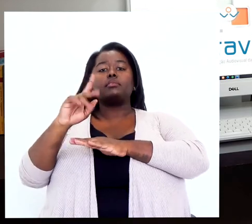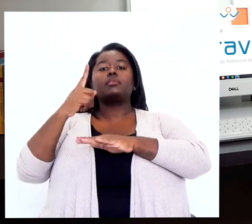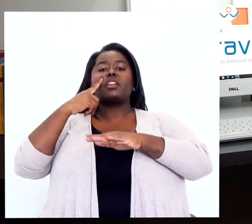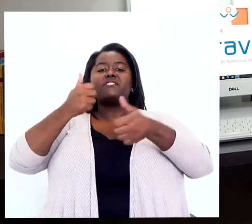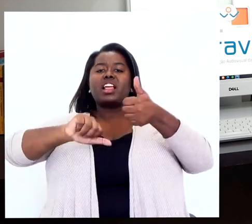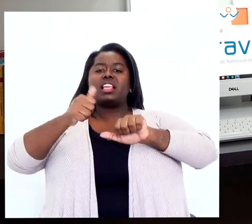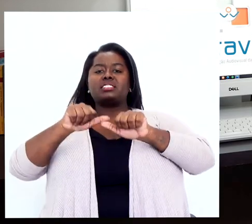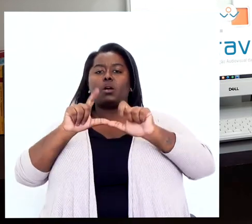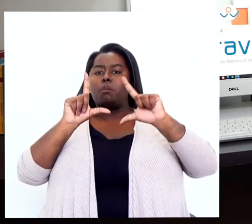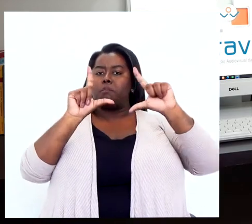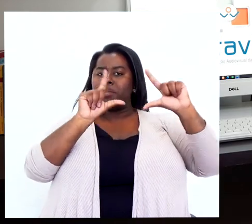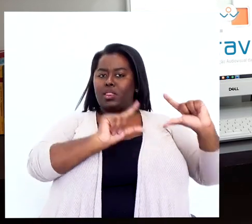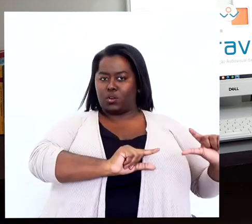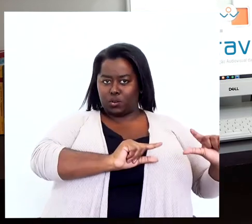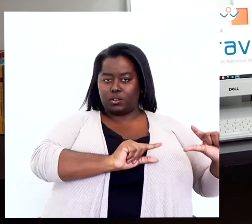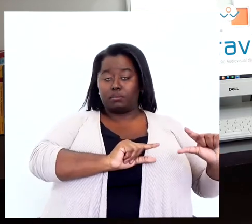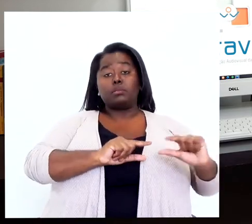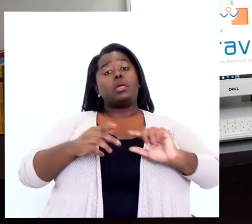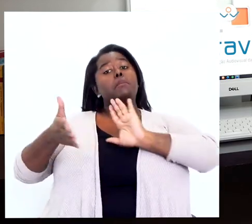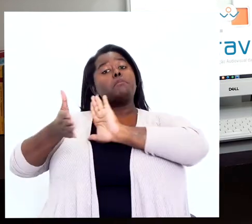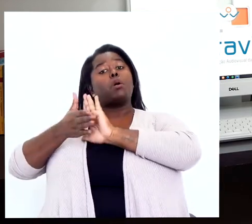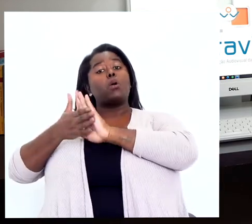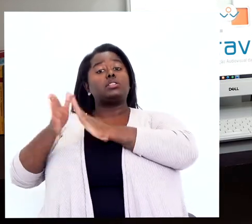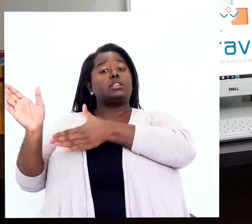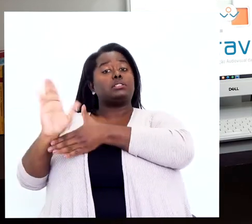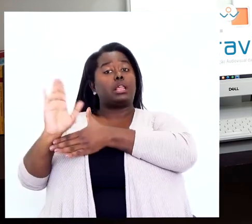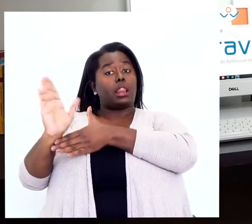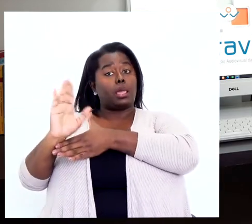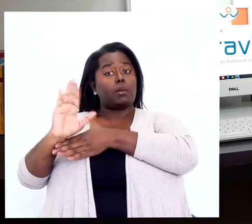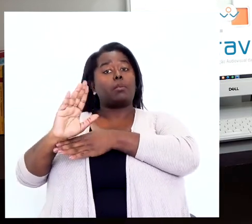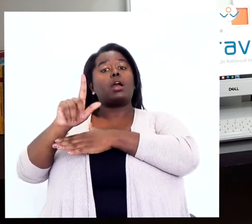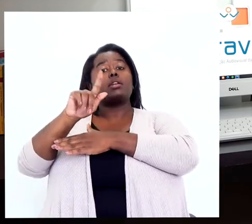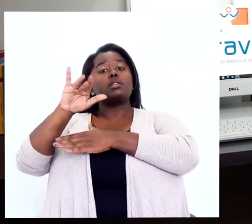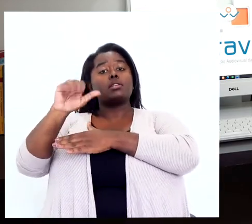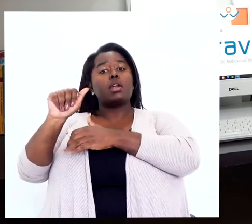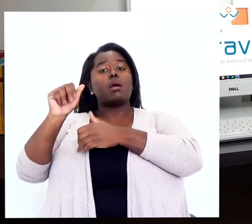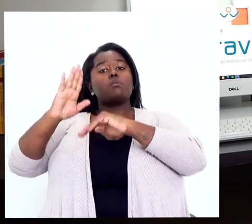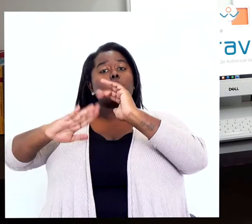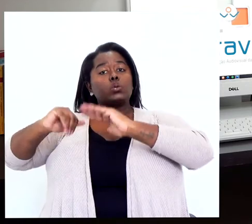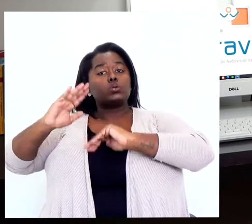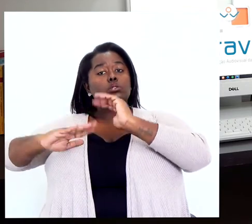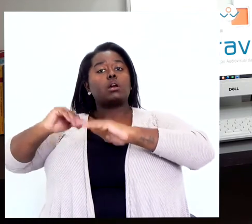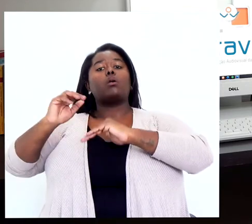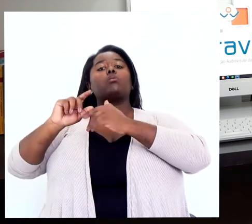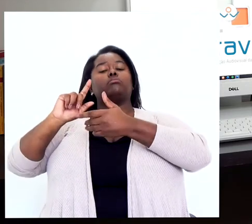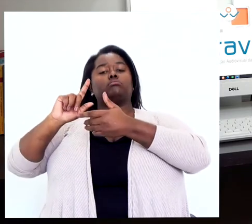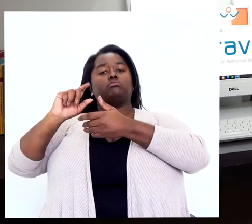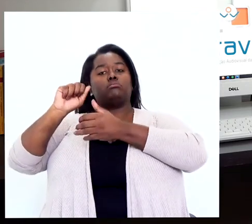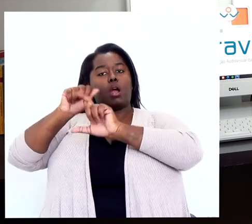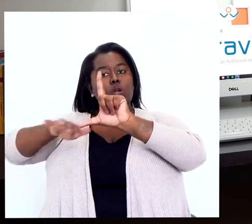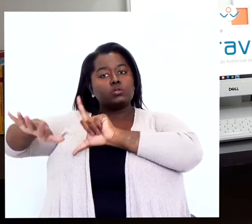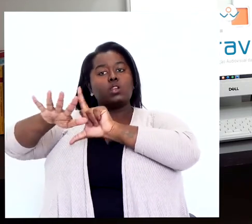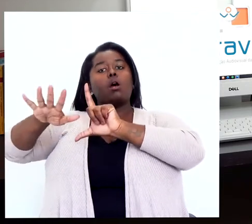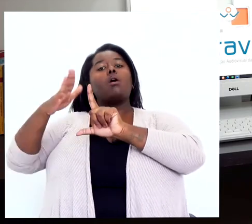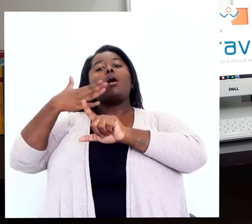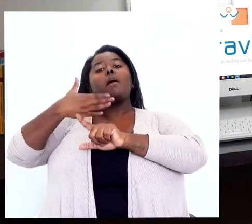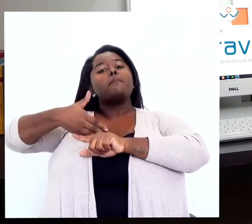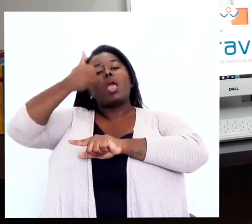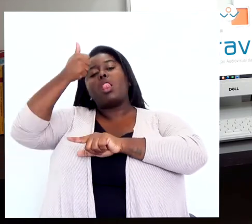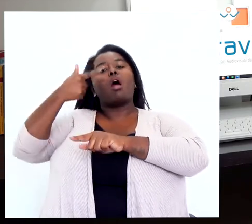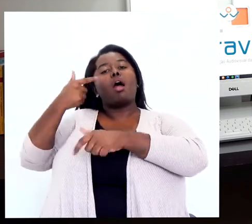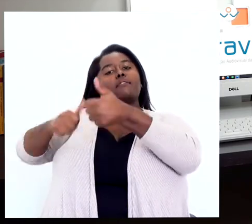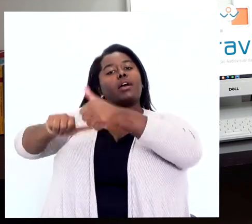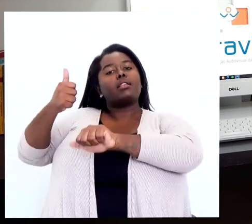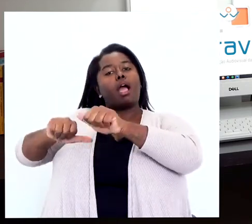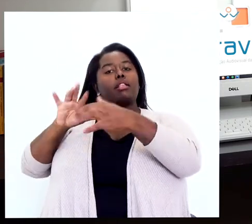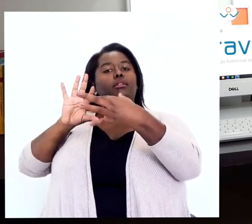mais baixa, enquanto a proposta para o cinema, a proposta do guia de produções audiovisuais, foi melhor avaliada para